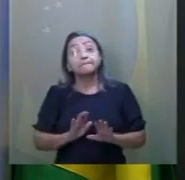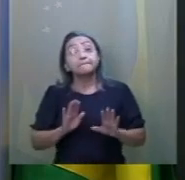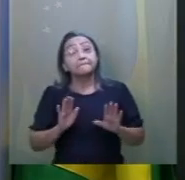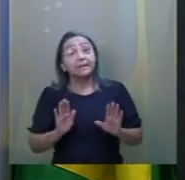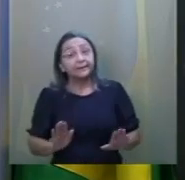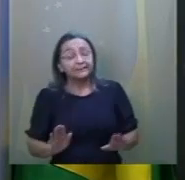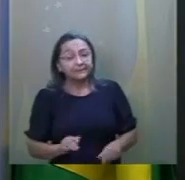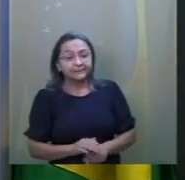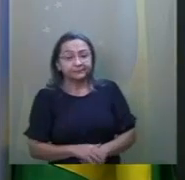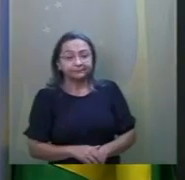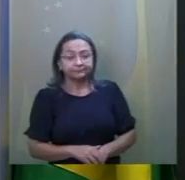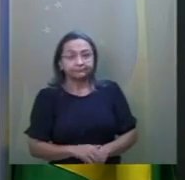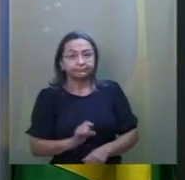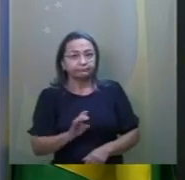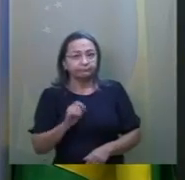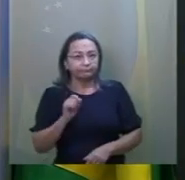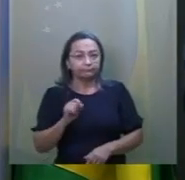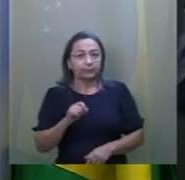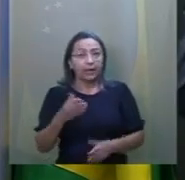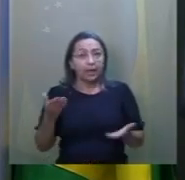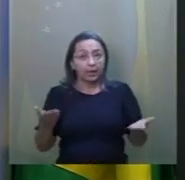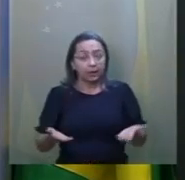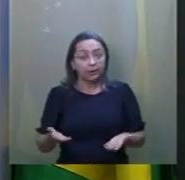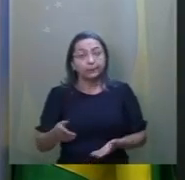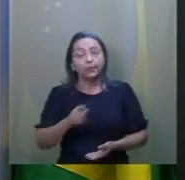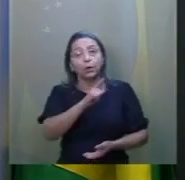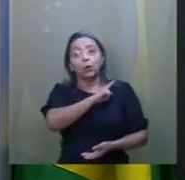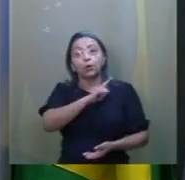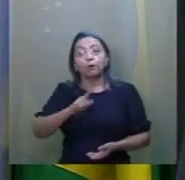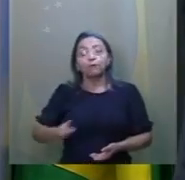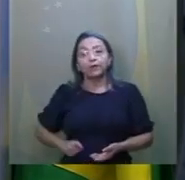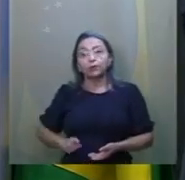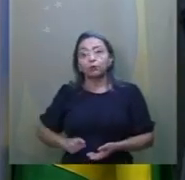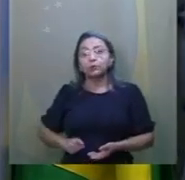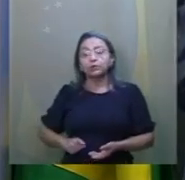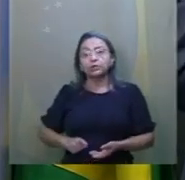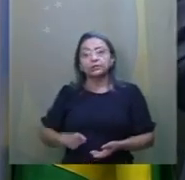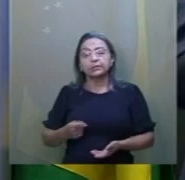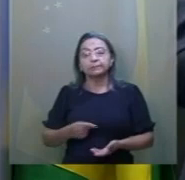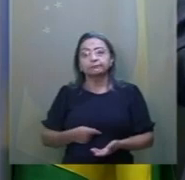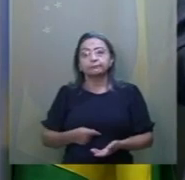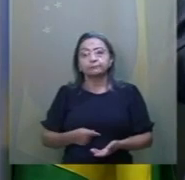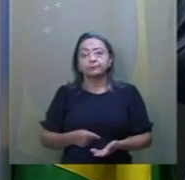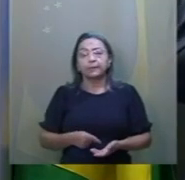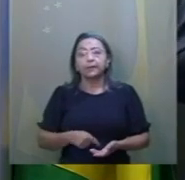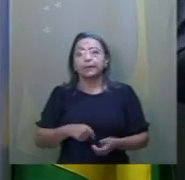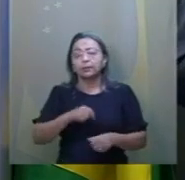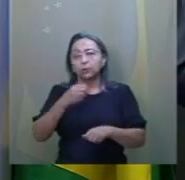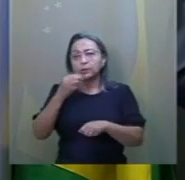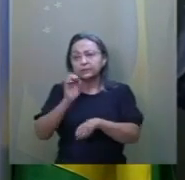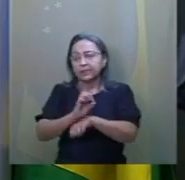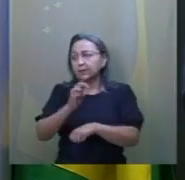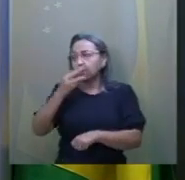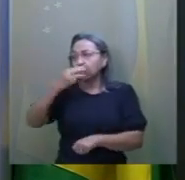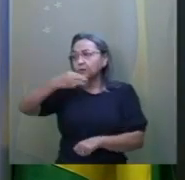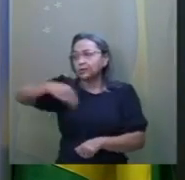no governo comunista do Maranhão, os empresários são vistos como